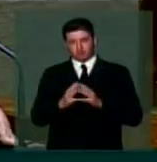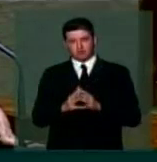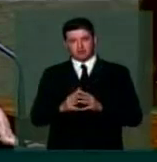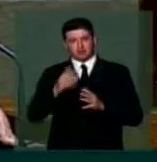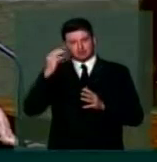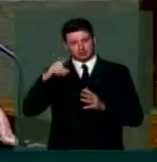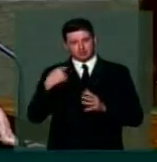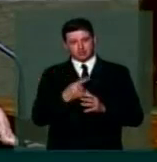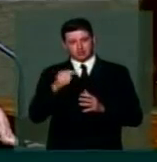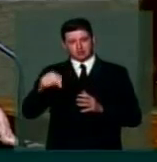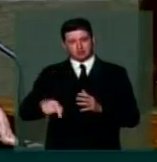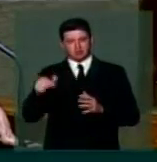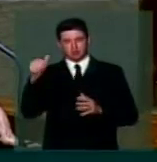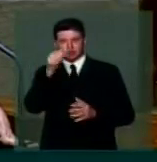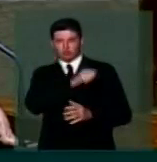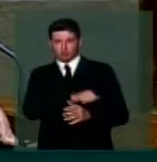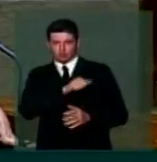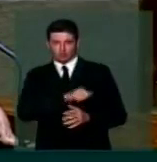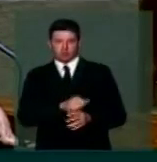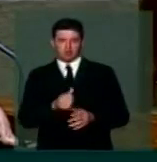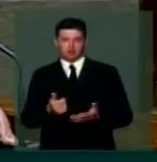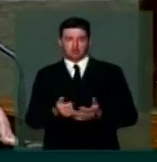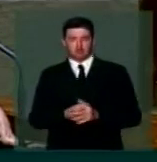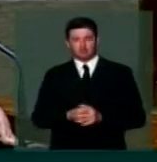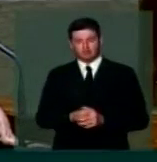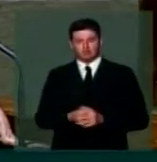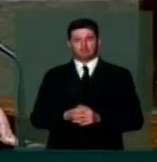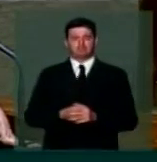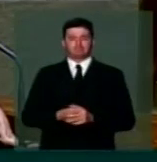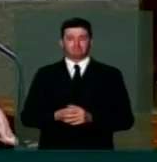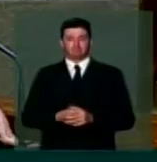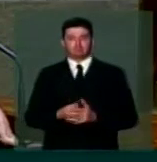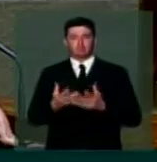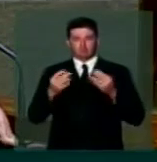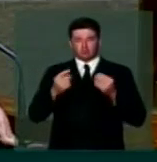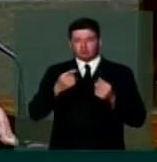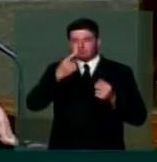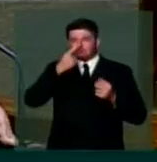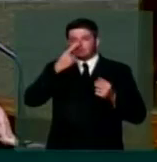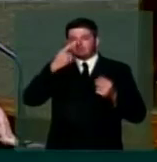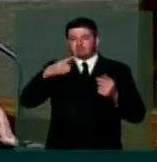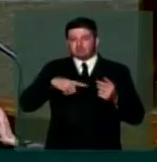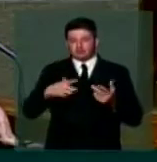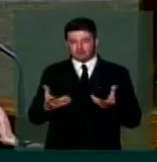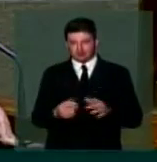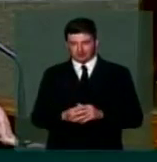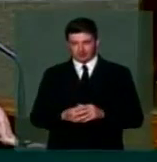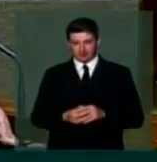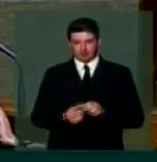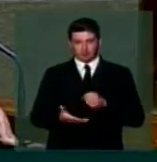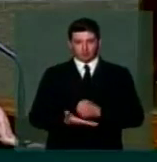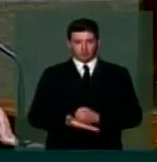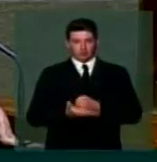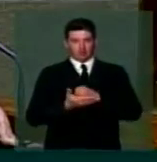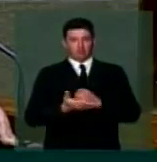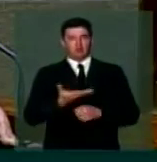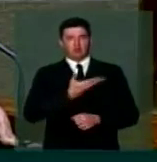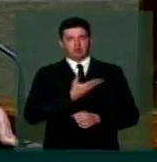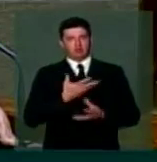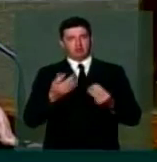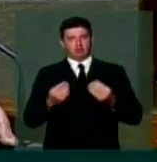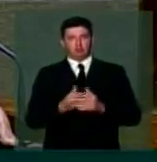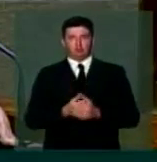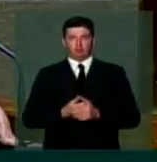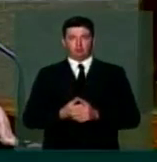experiência no estado do Rio de Janeiro foi muito afetuosa, muito solidária, muito companheira, muito